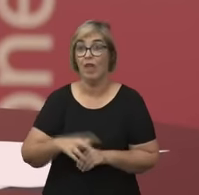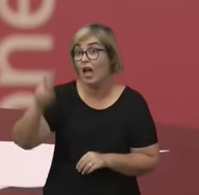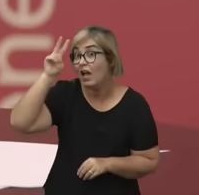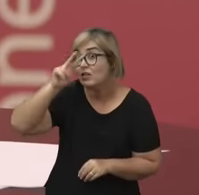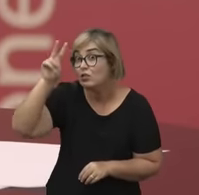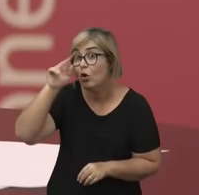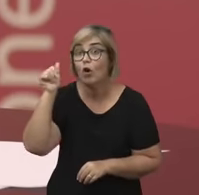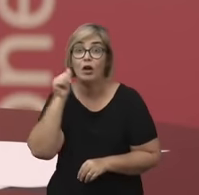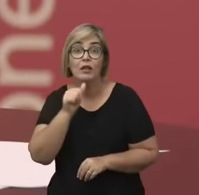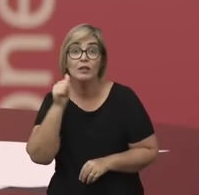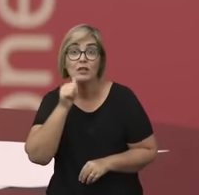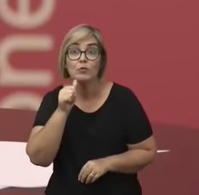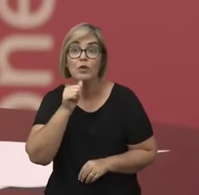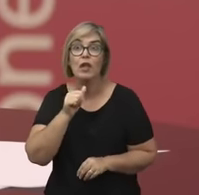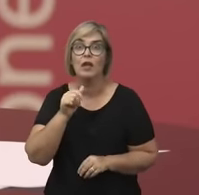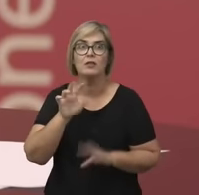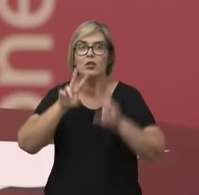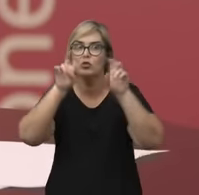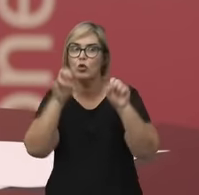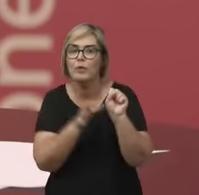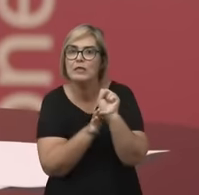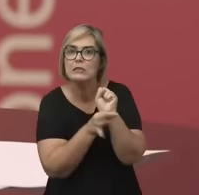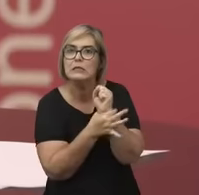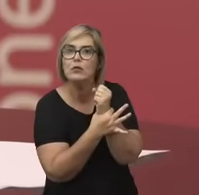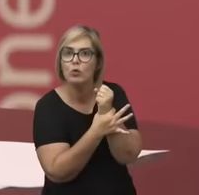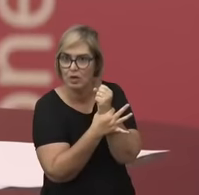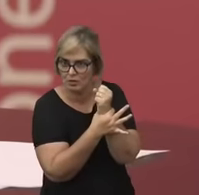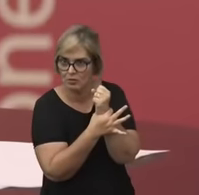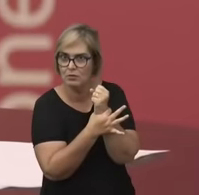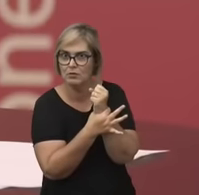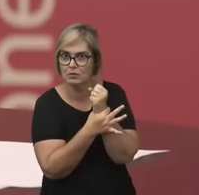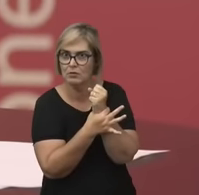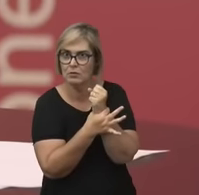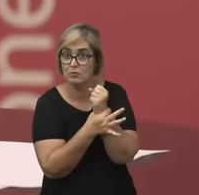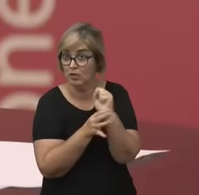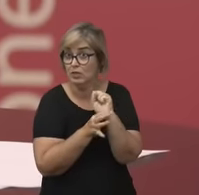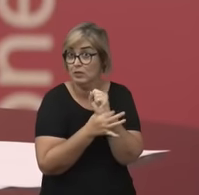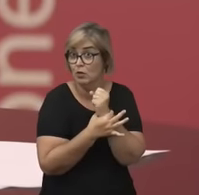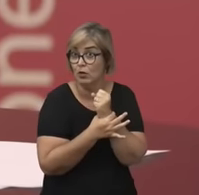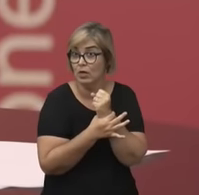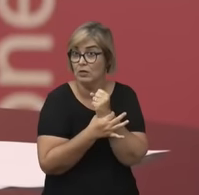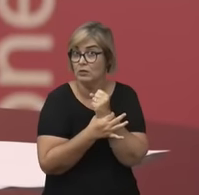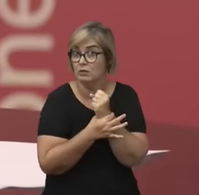à sua própria segurança, né? A segurança do seu próprio corpo, né?